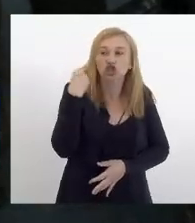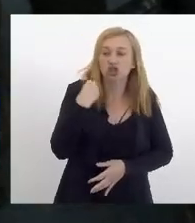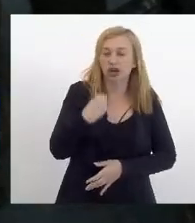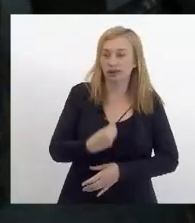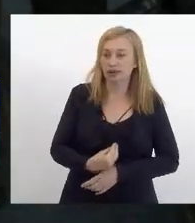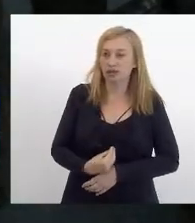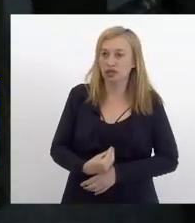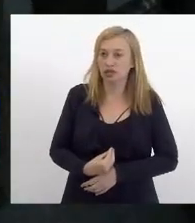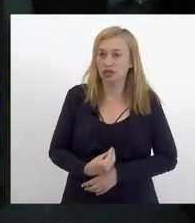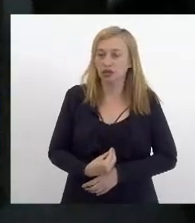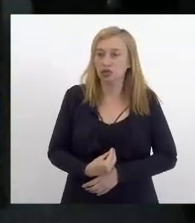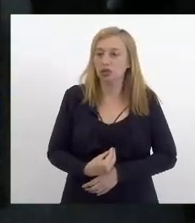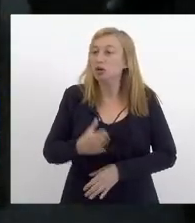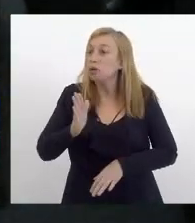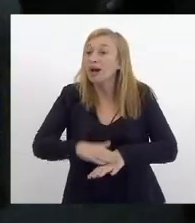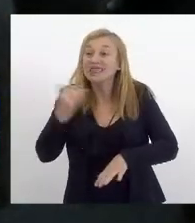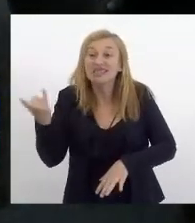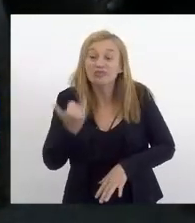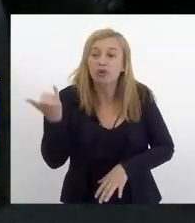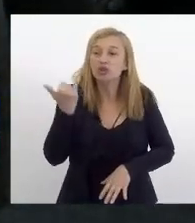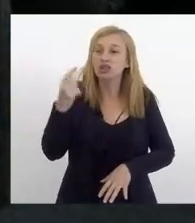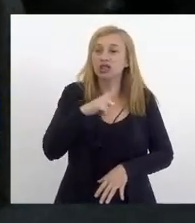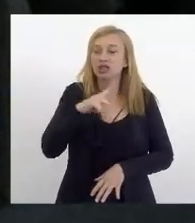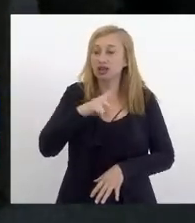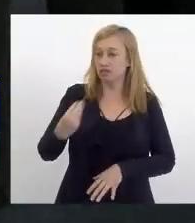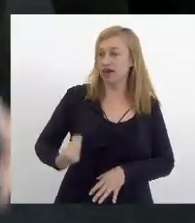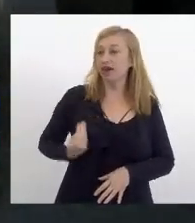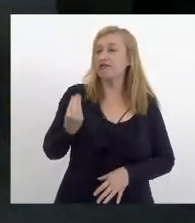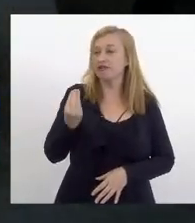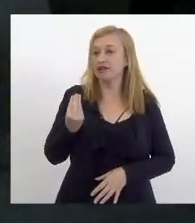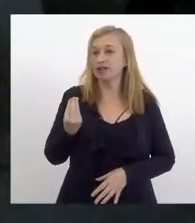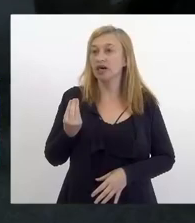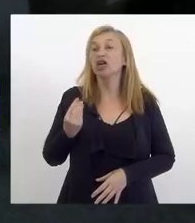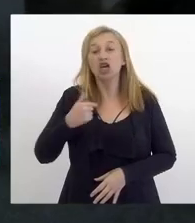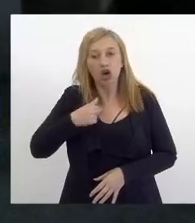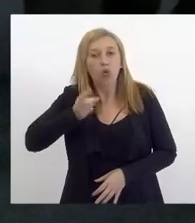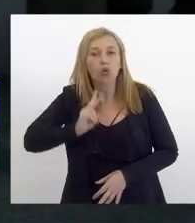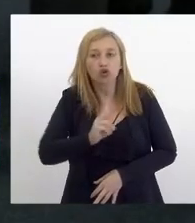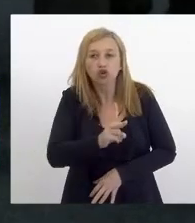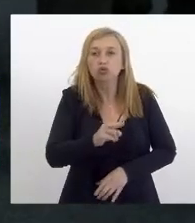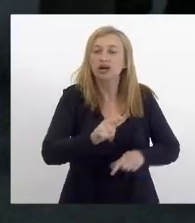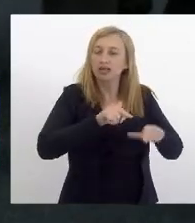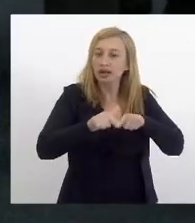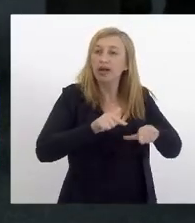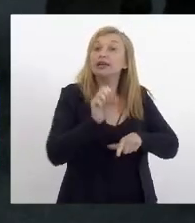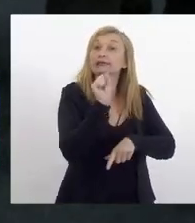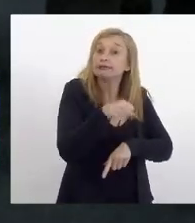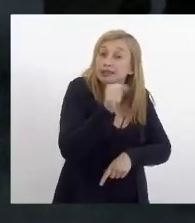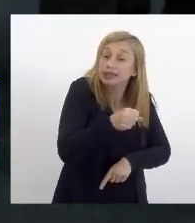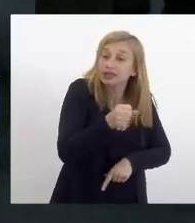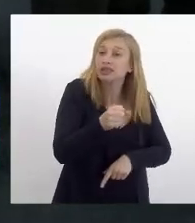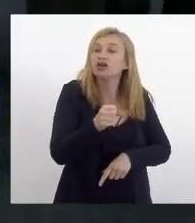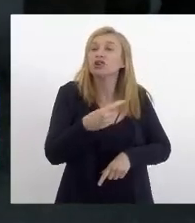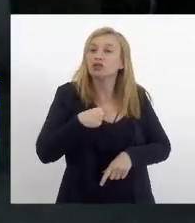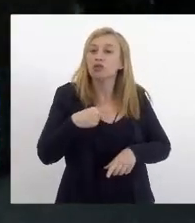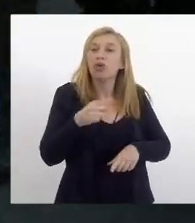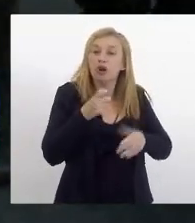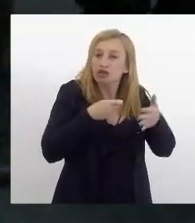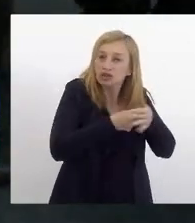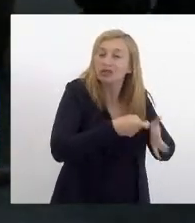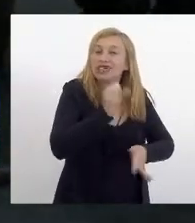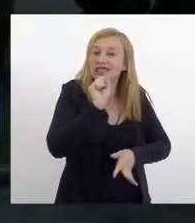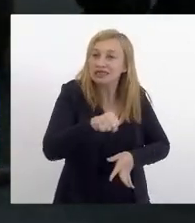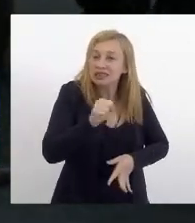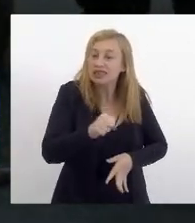do bem mais importante que nós temos que é a vida que eu vou continuar fiscalizando sim vou continuar denunciando